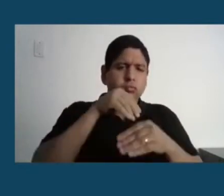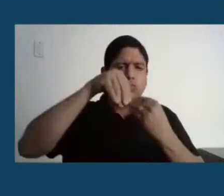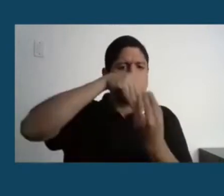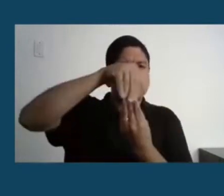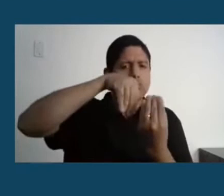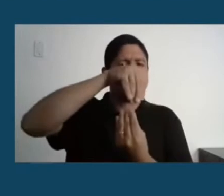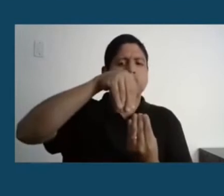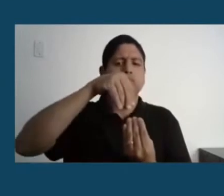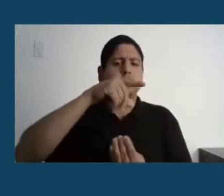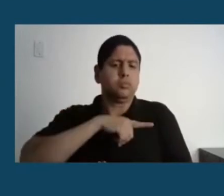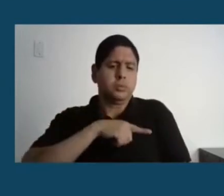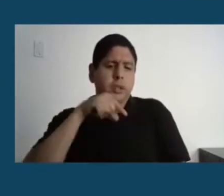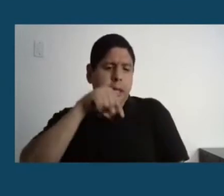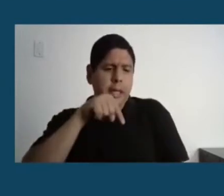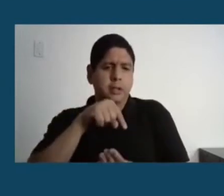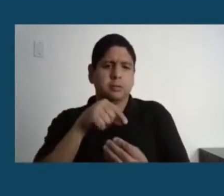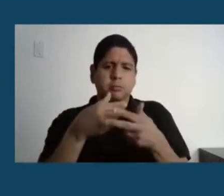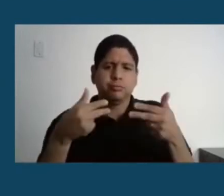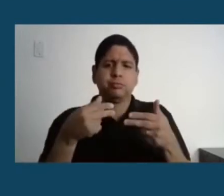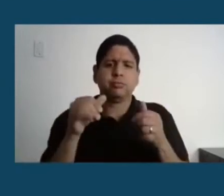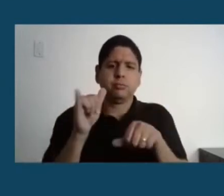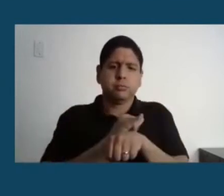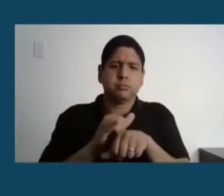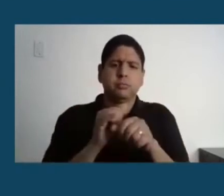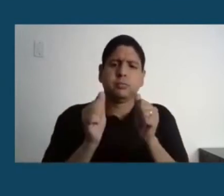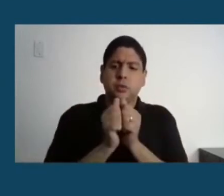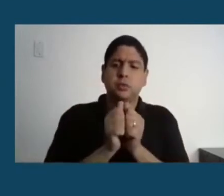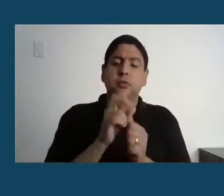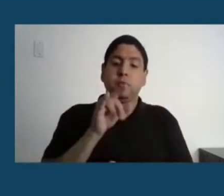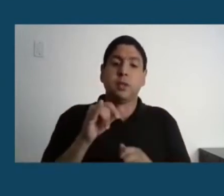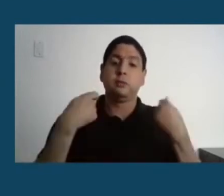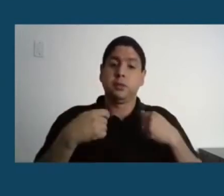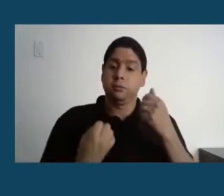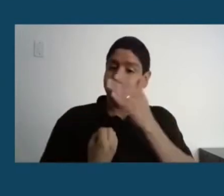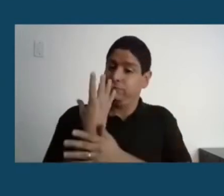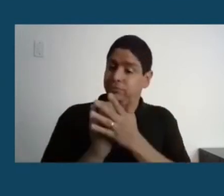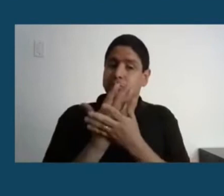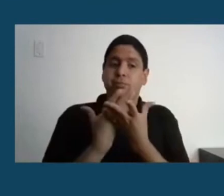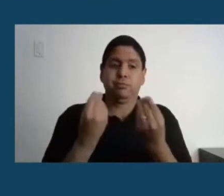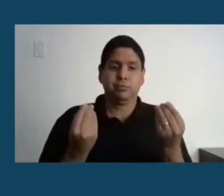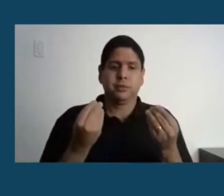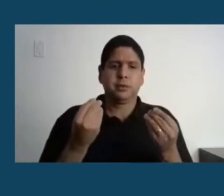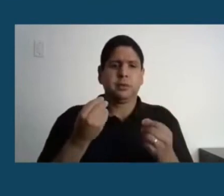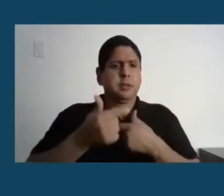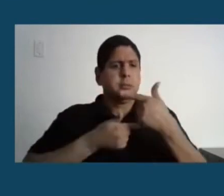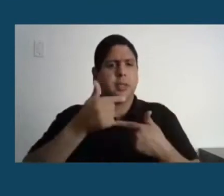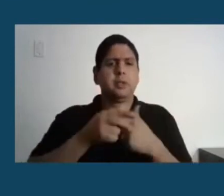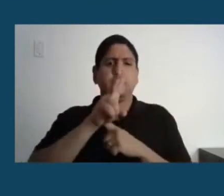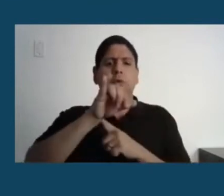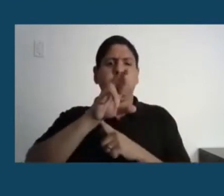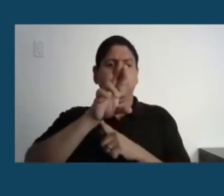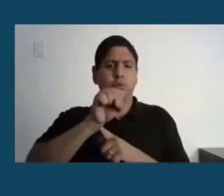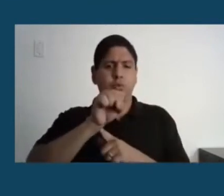que vai precisar ser feito, mas há grupos trabalhando com vírus inativado e com a vacina, com a